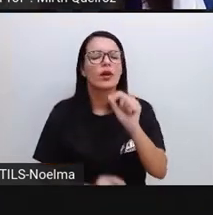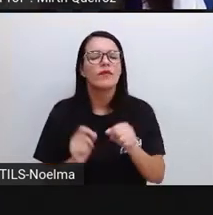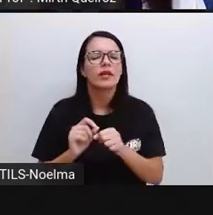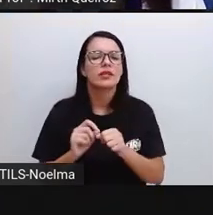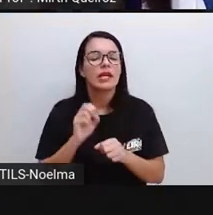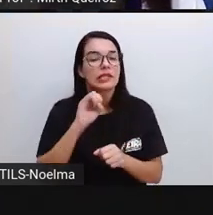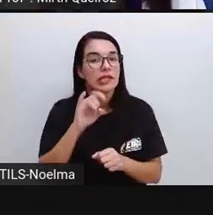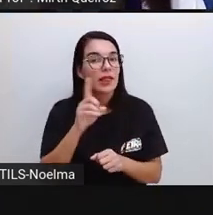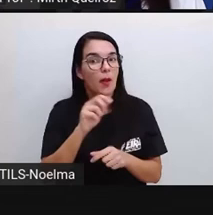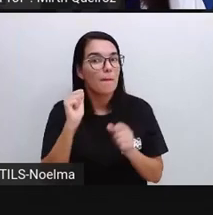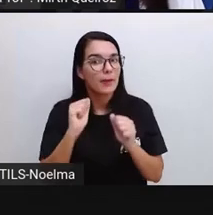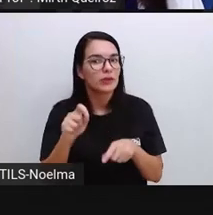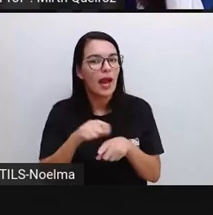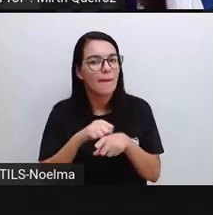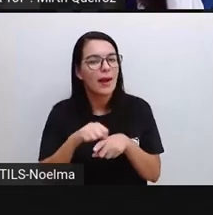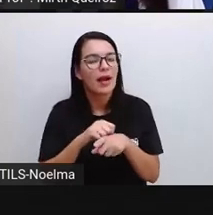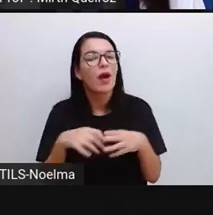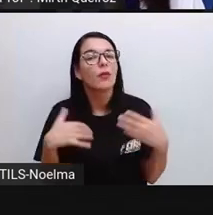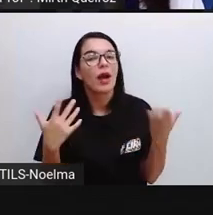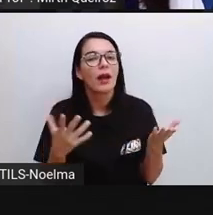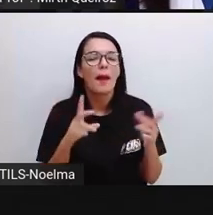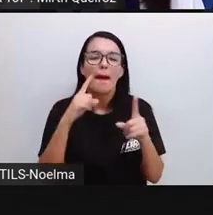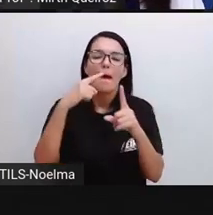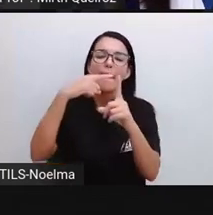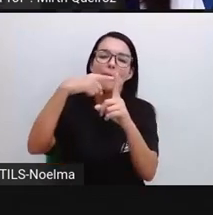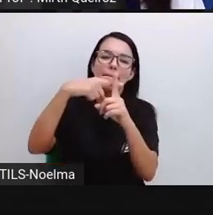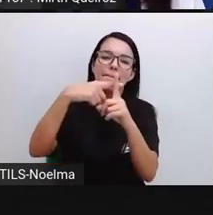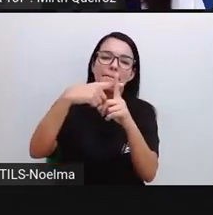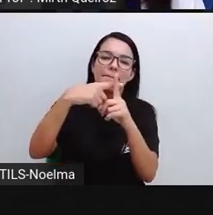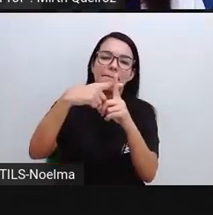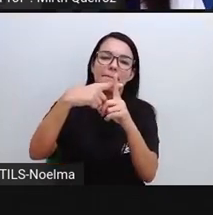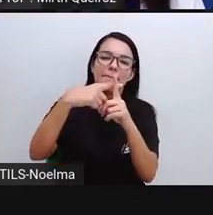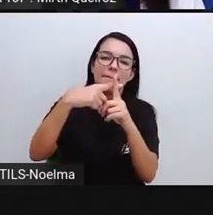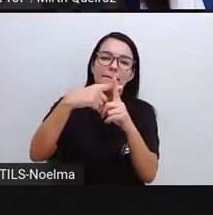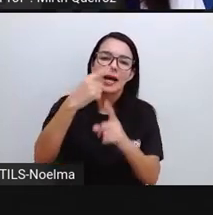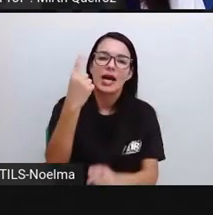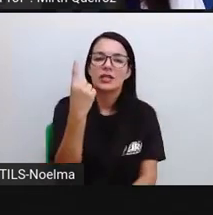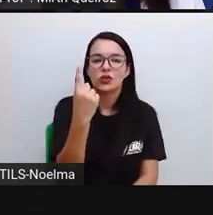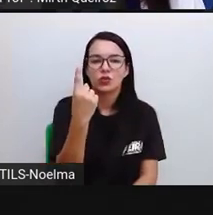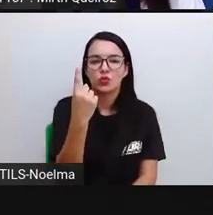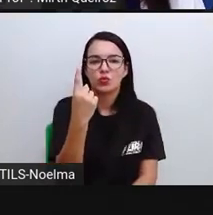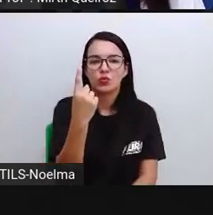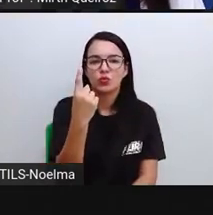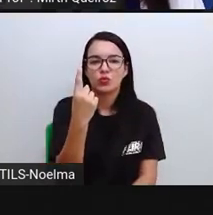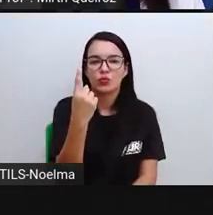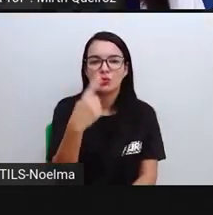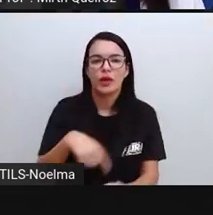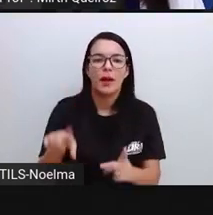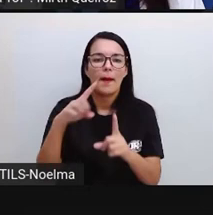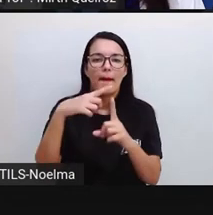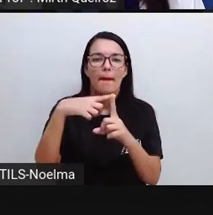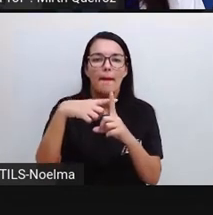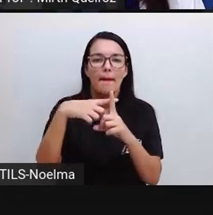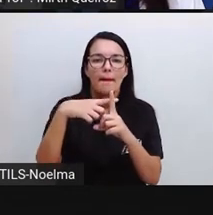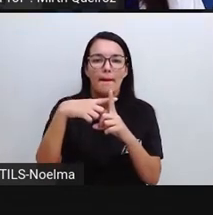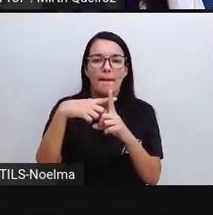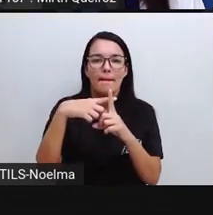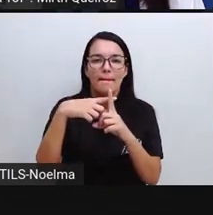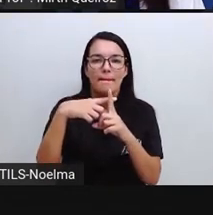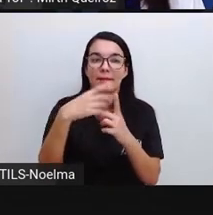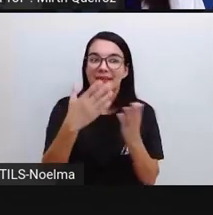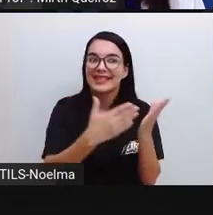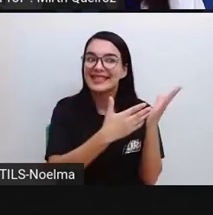fazer sem apagar aí o numeral cinquenta? A gente vai somando mais um. Olha só. Mais um, nós temos o quê?